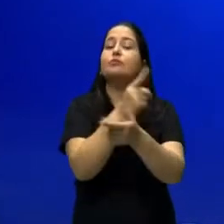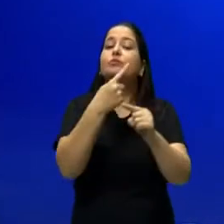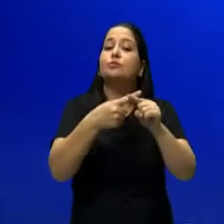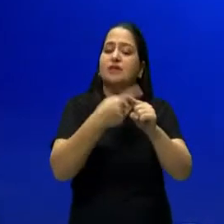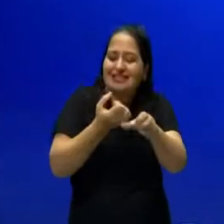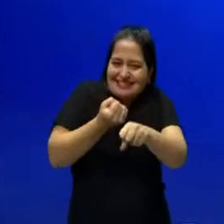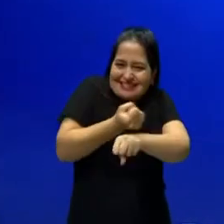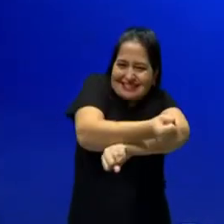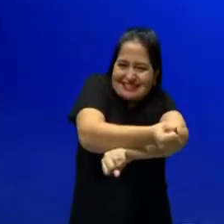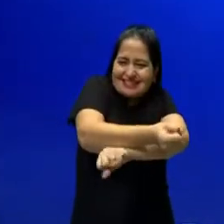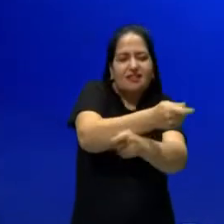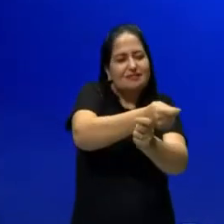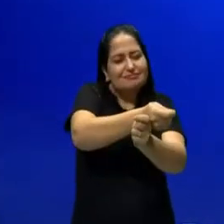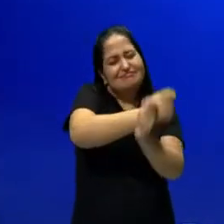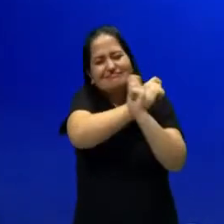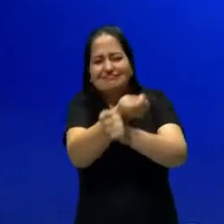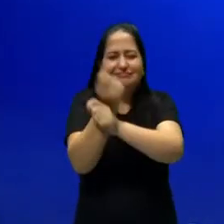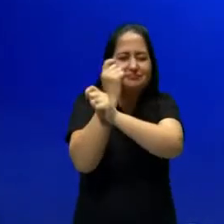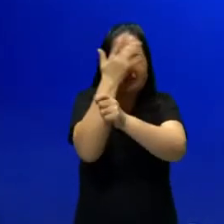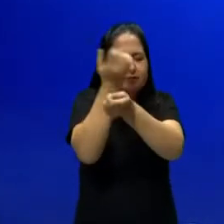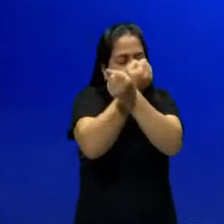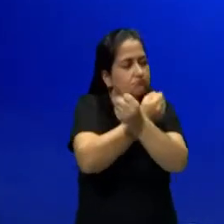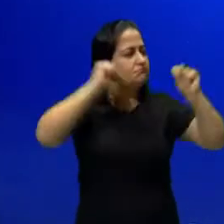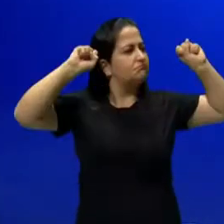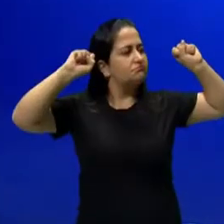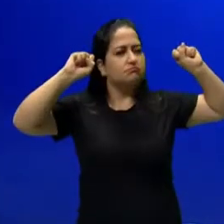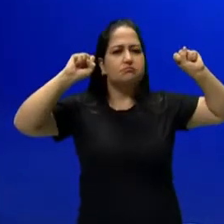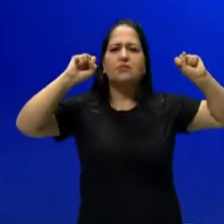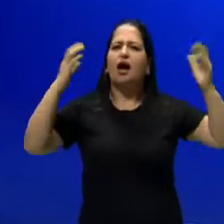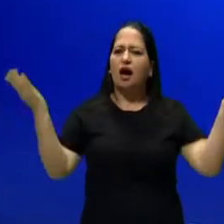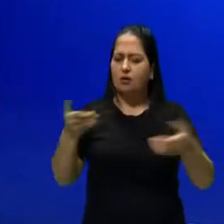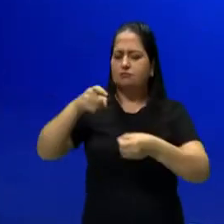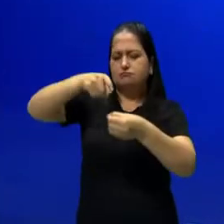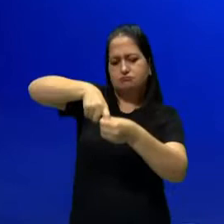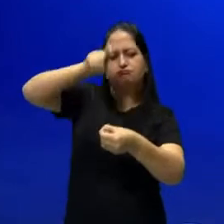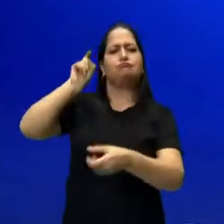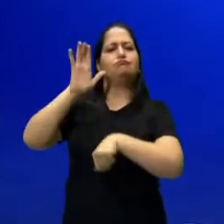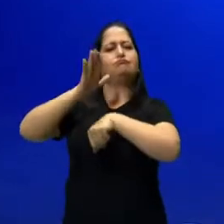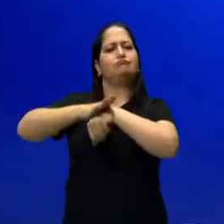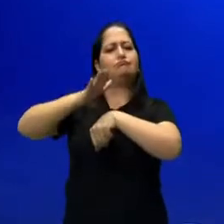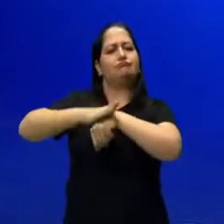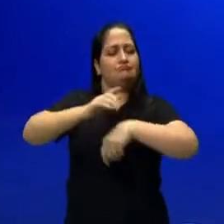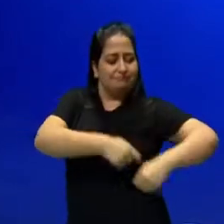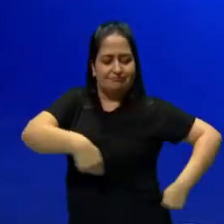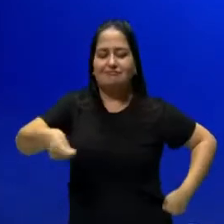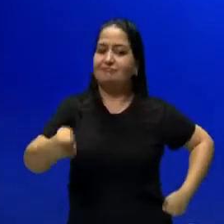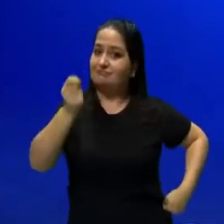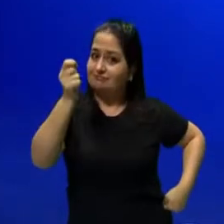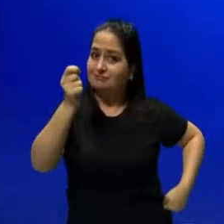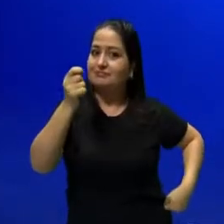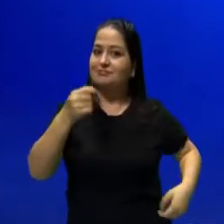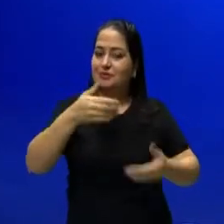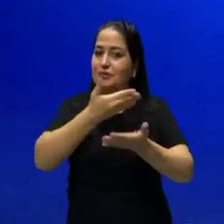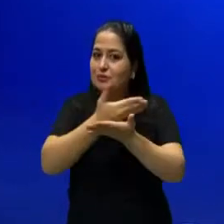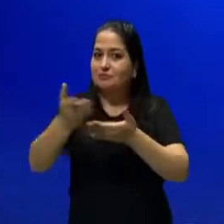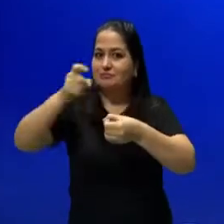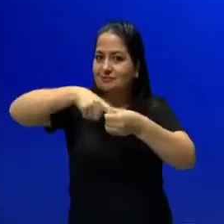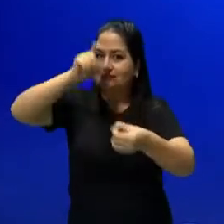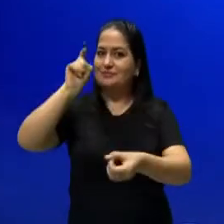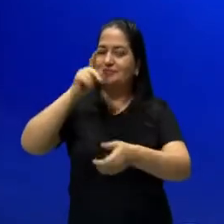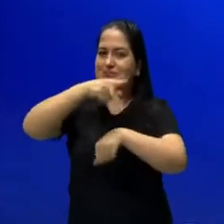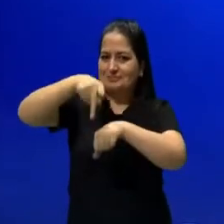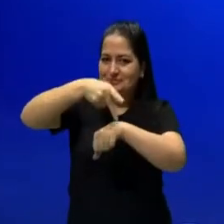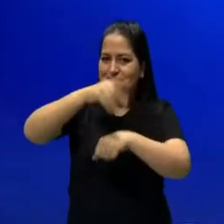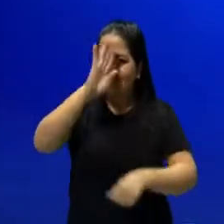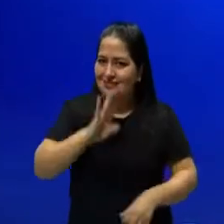libertados e o Brasil deixa de ser uma monarquia e passa a ser uma república. Combinado? Tranquilo até aqui?